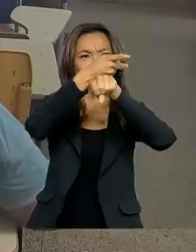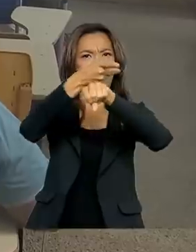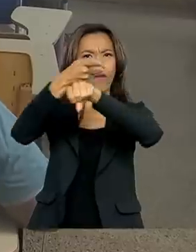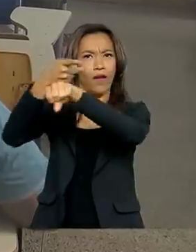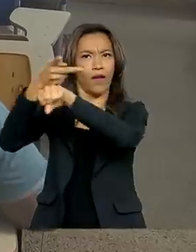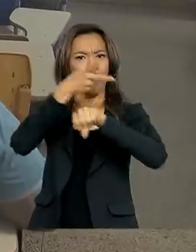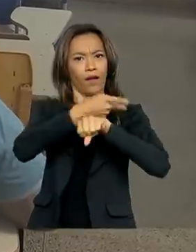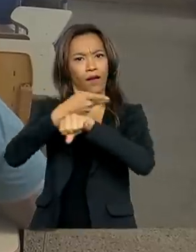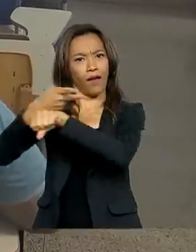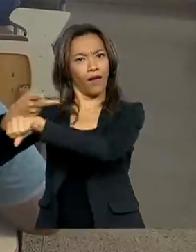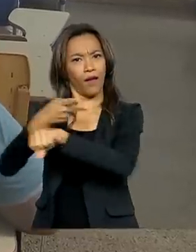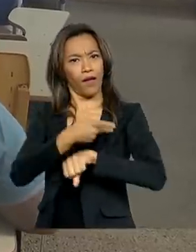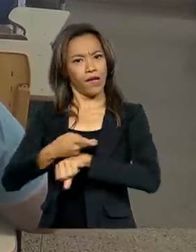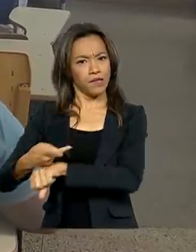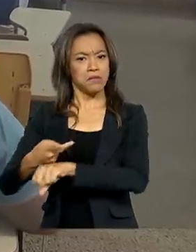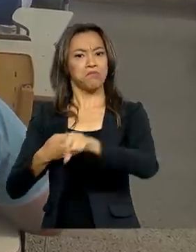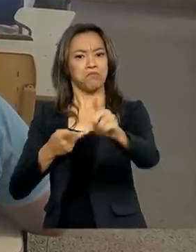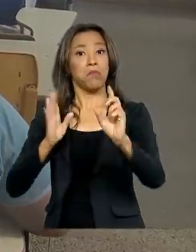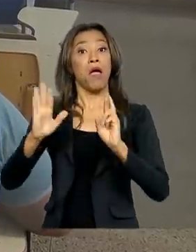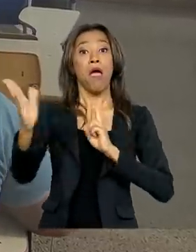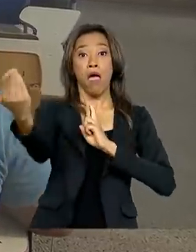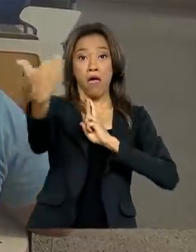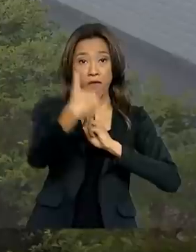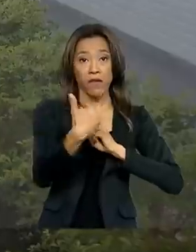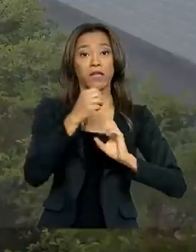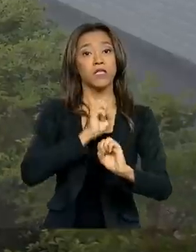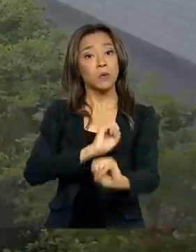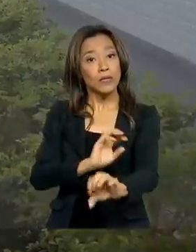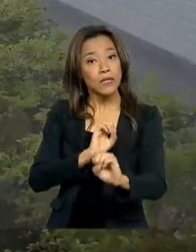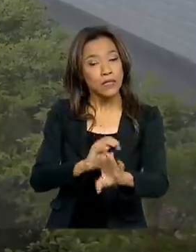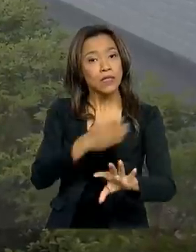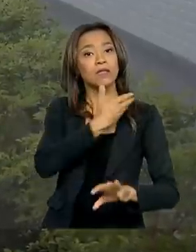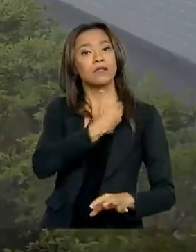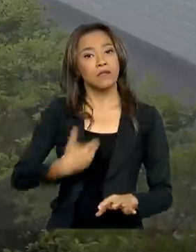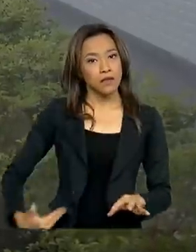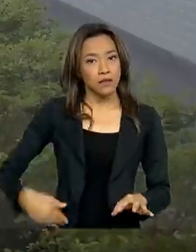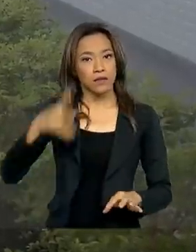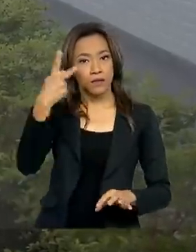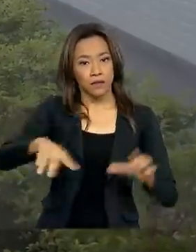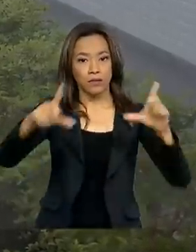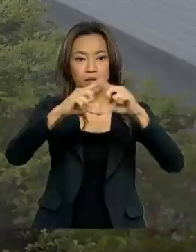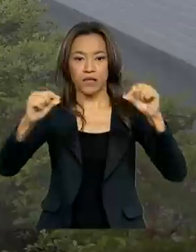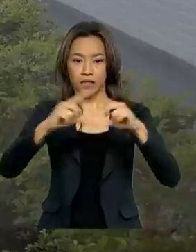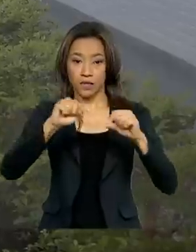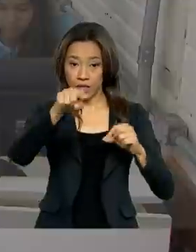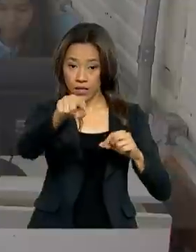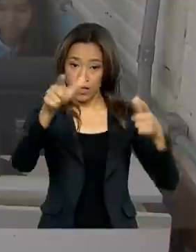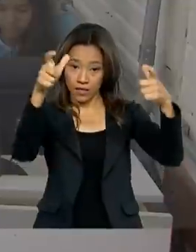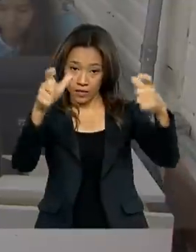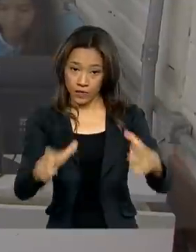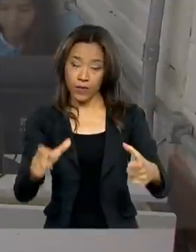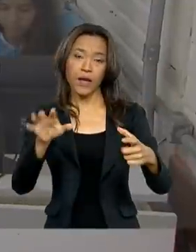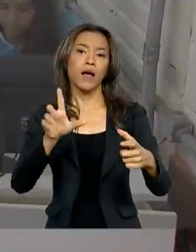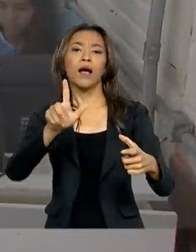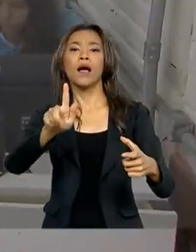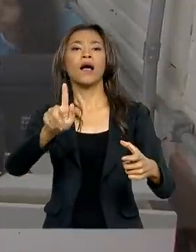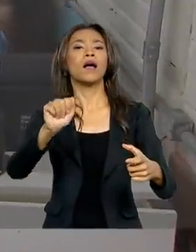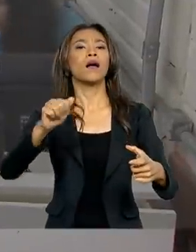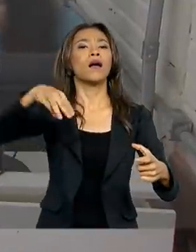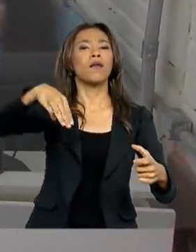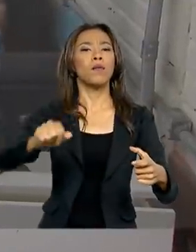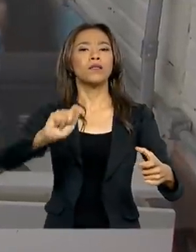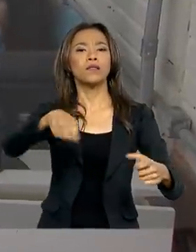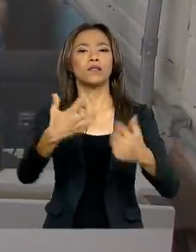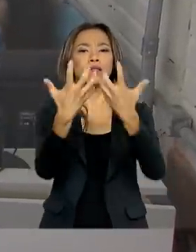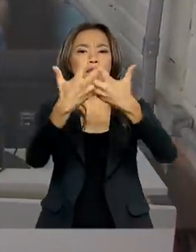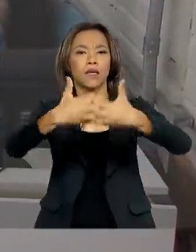Referência em ensino público no Distrito Federal, o Centro de Ensino Médio integrado no Gama atende hoje mais de